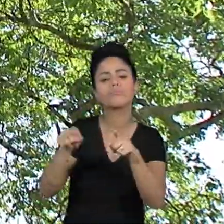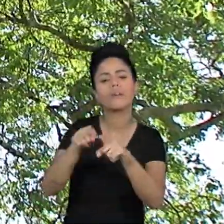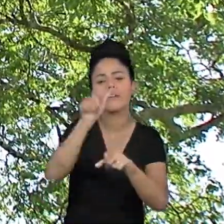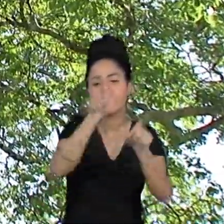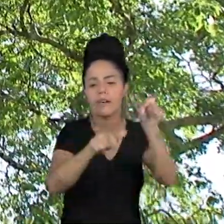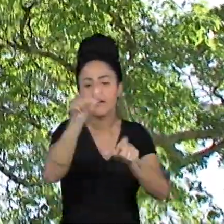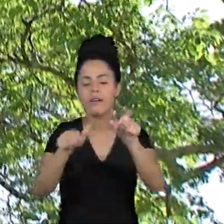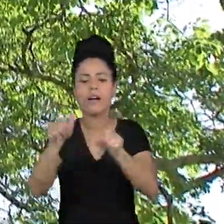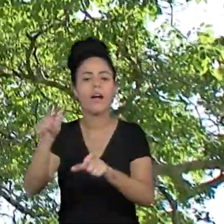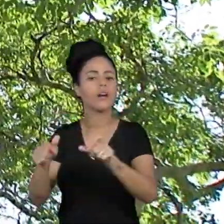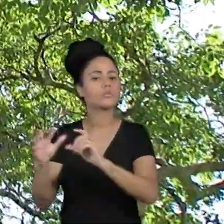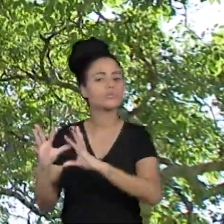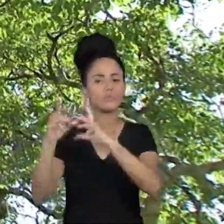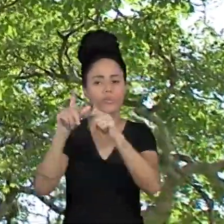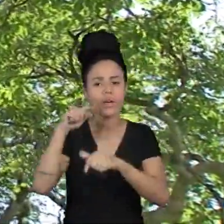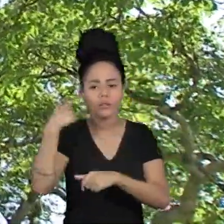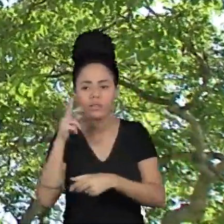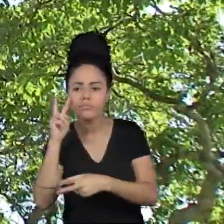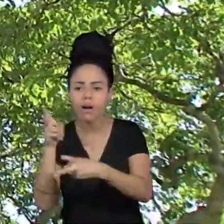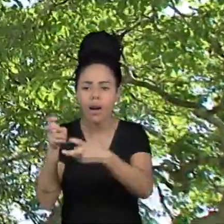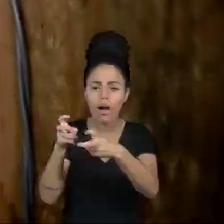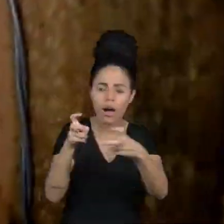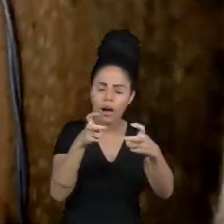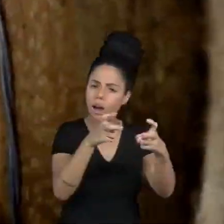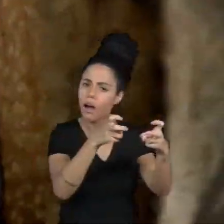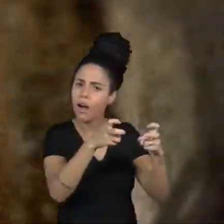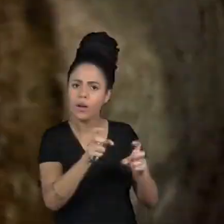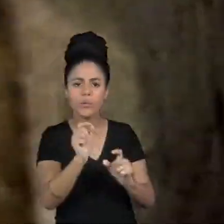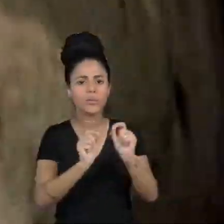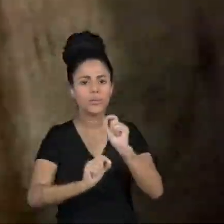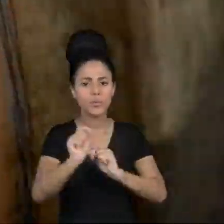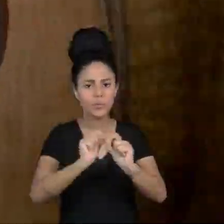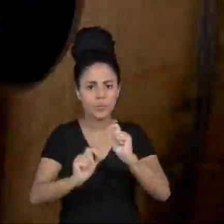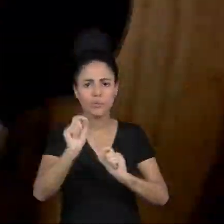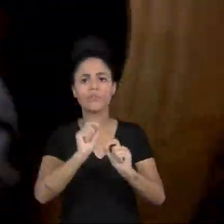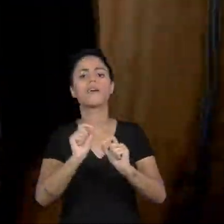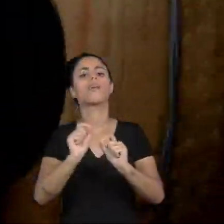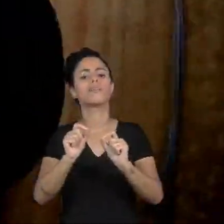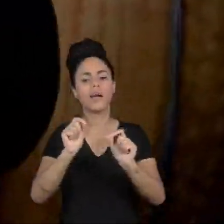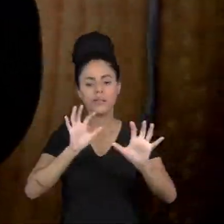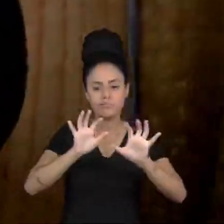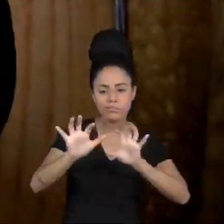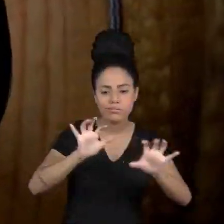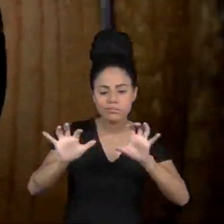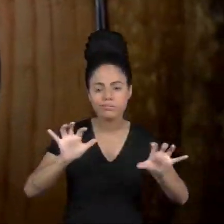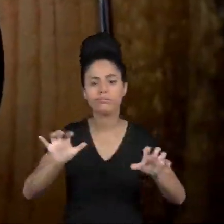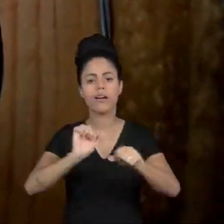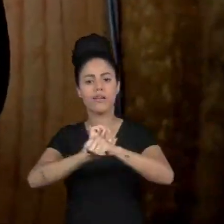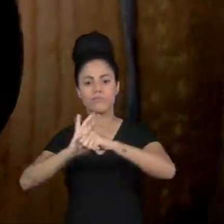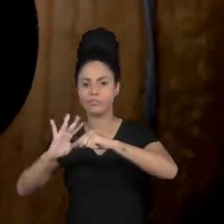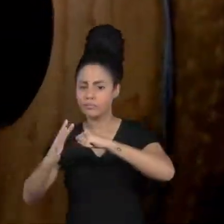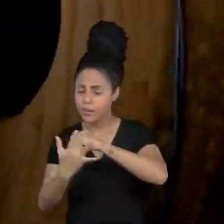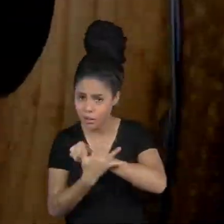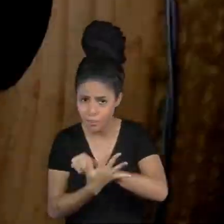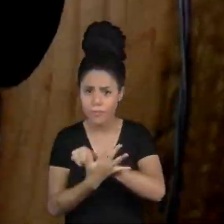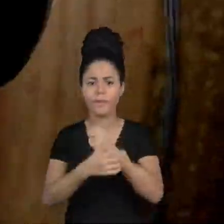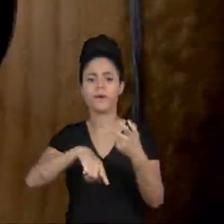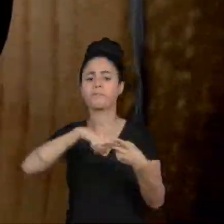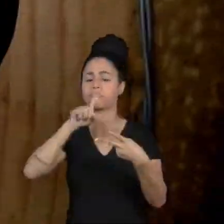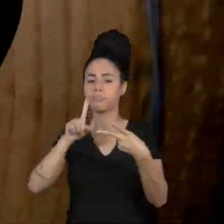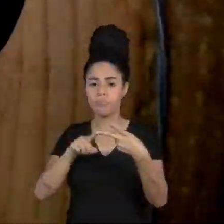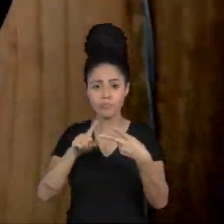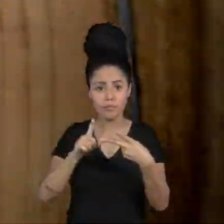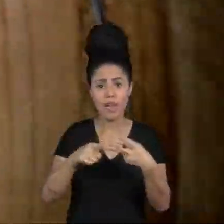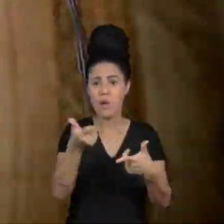econômicos porque a gente vê que embora estejamos sendo afetados por pandemias por mudanças climáticas se